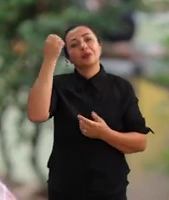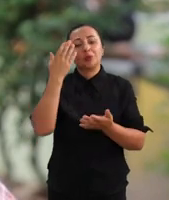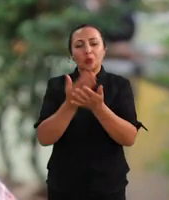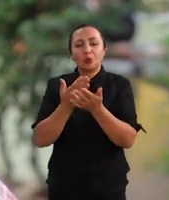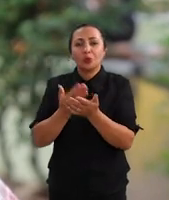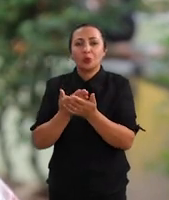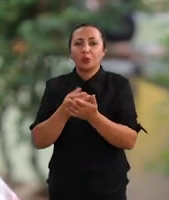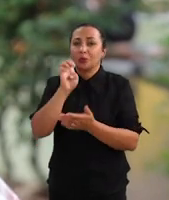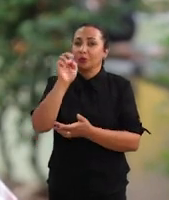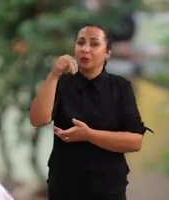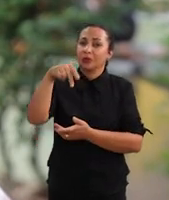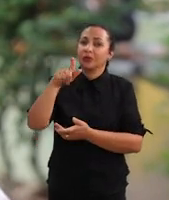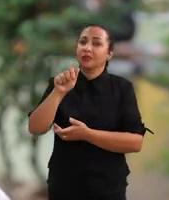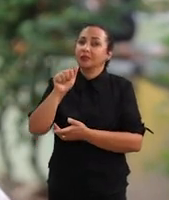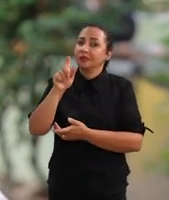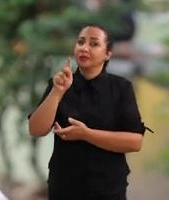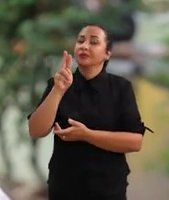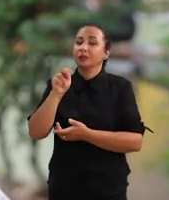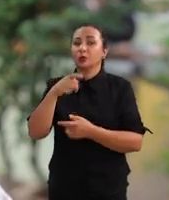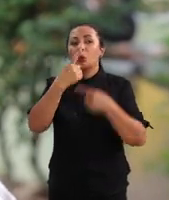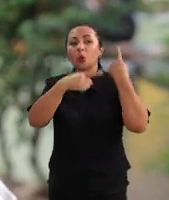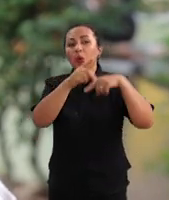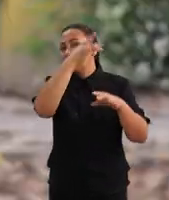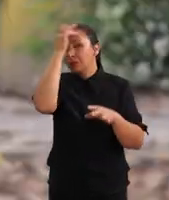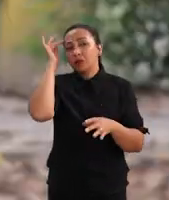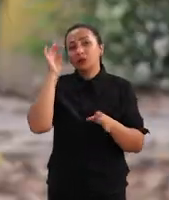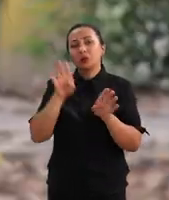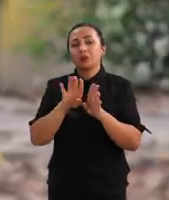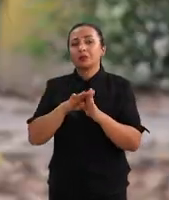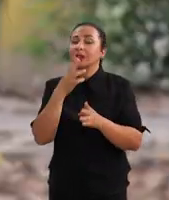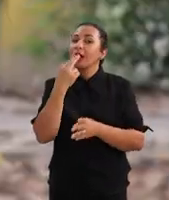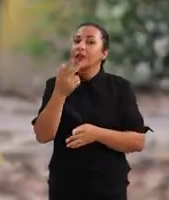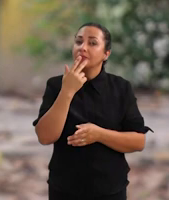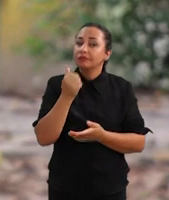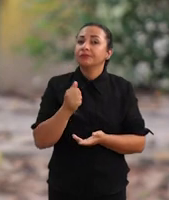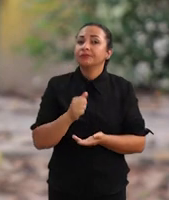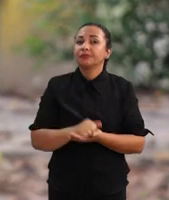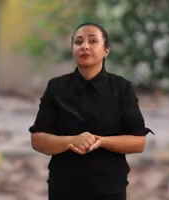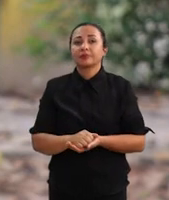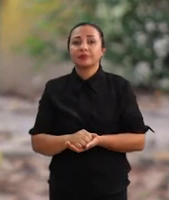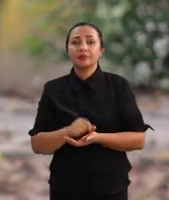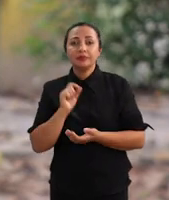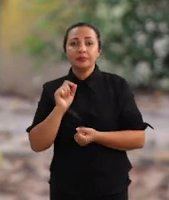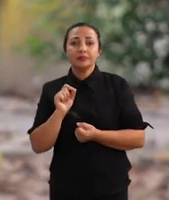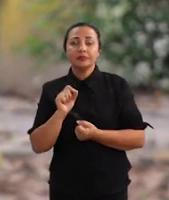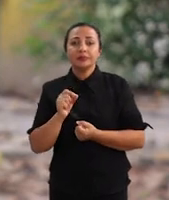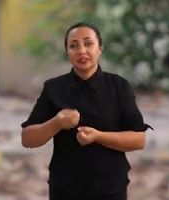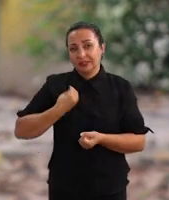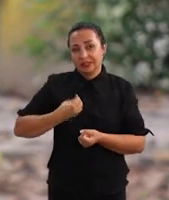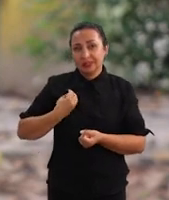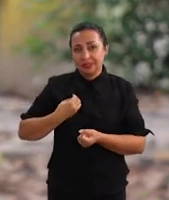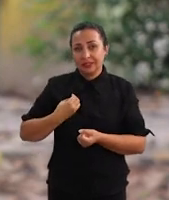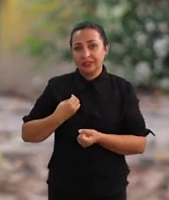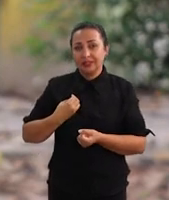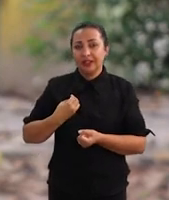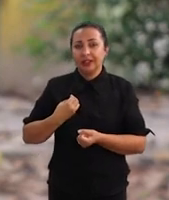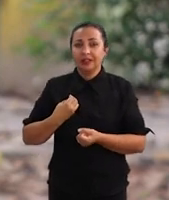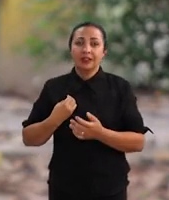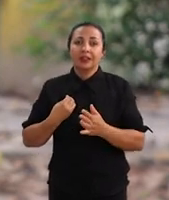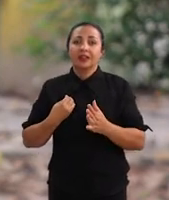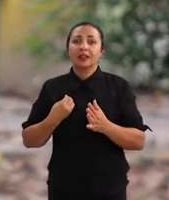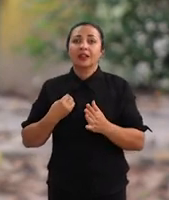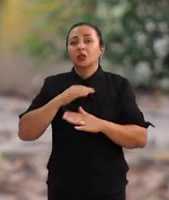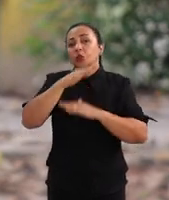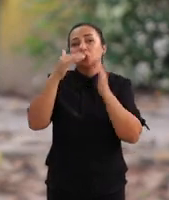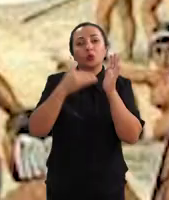estudo do Nyangatu pelas outras pessoas. É a língua que está presente em